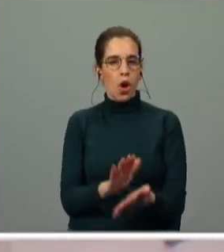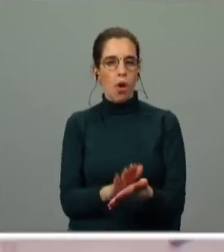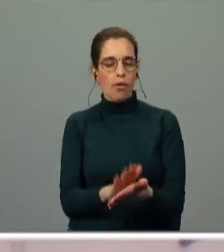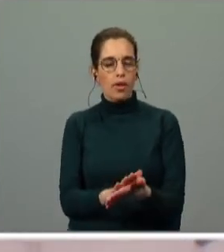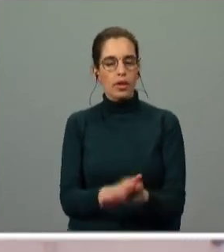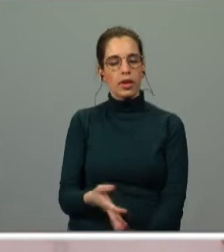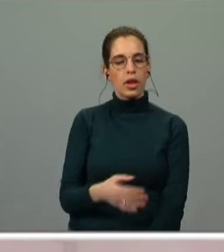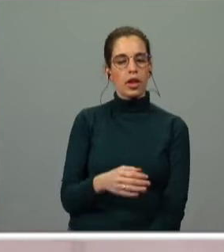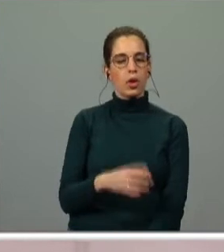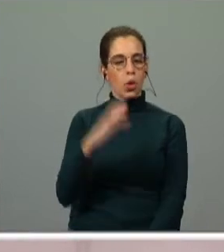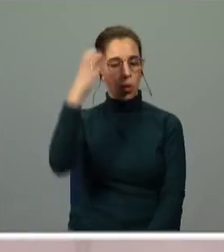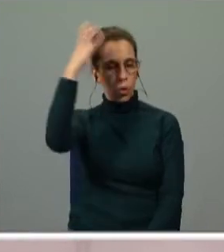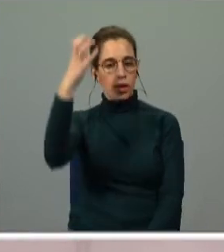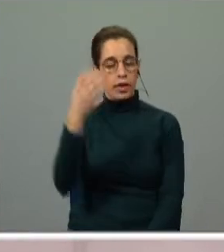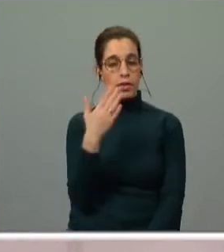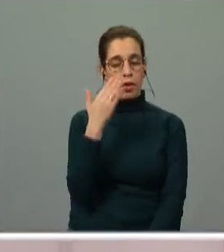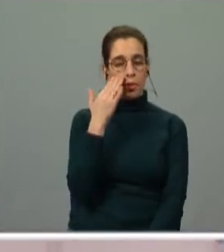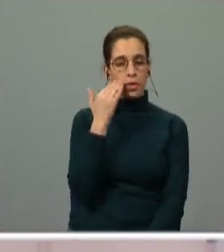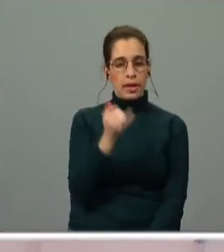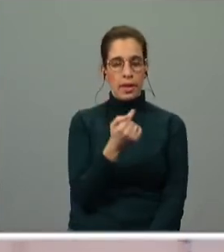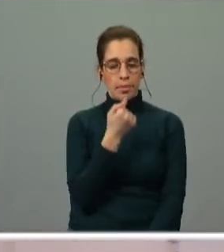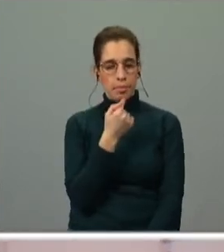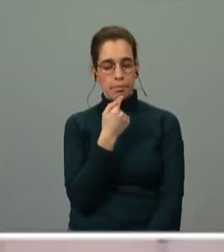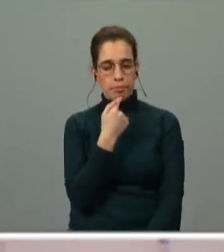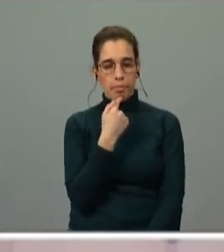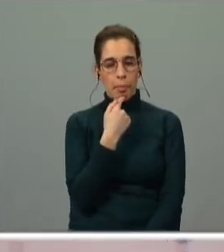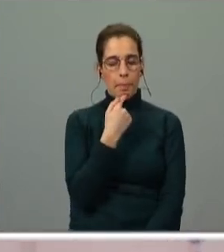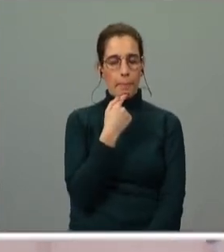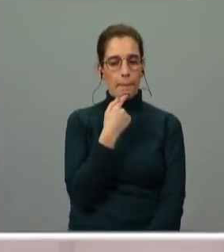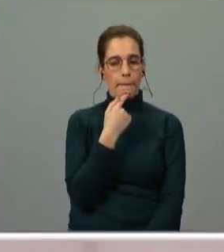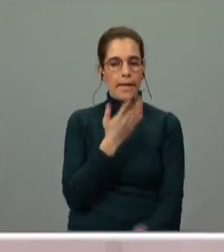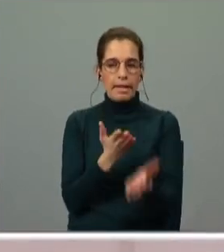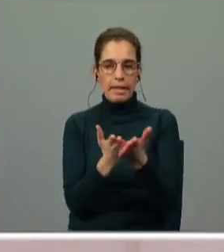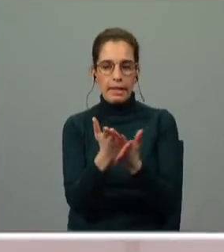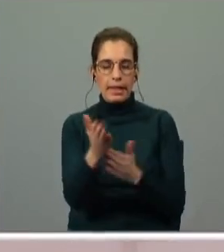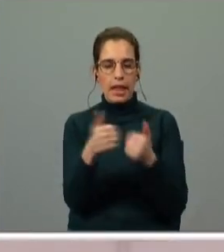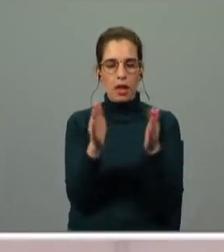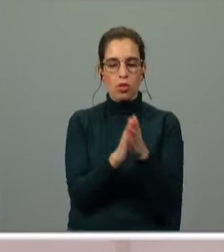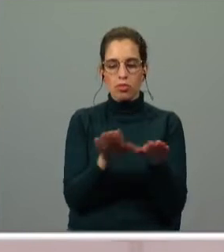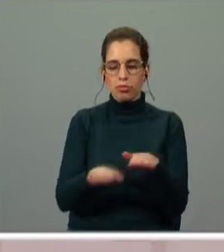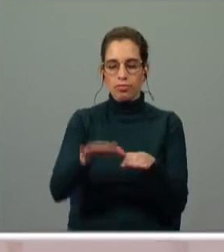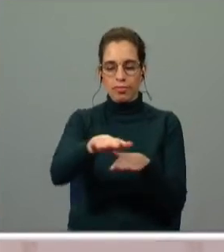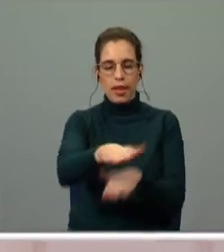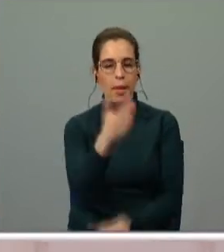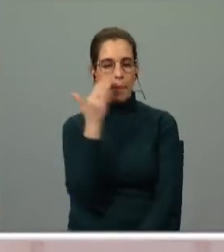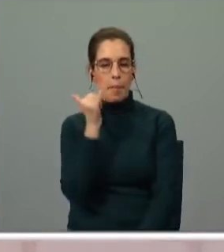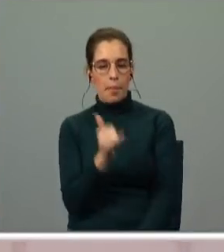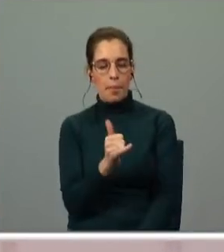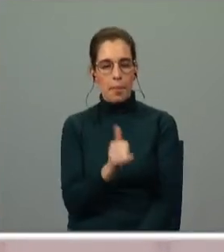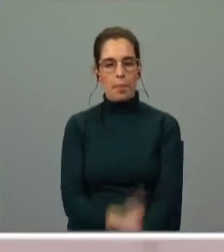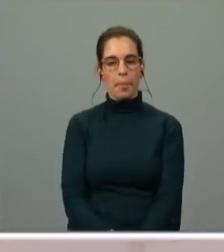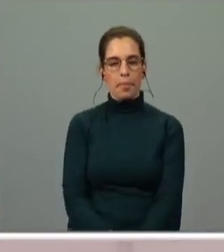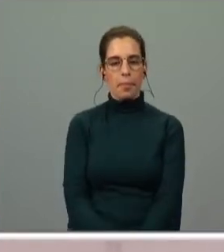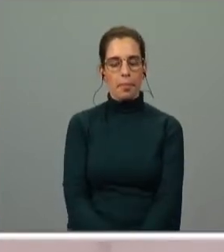analisar em seguida e vamos perceber que ele segue todos os passos para tentar demover o rei